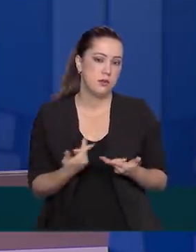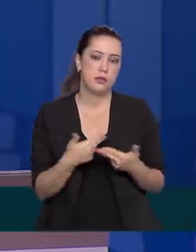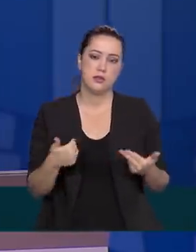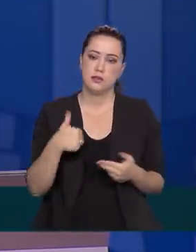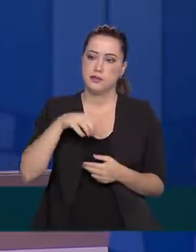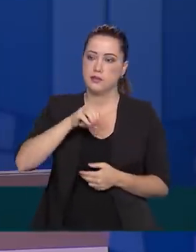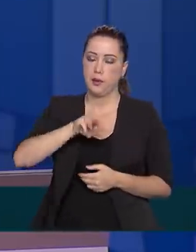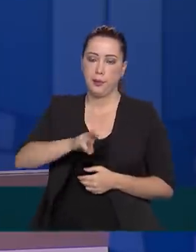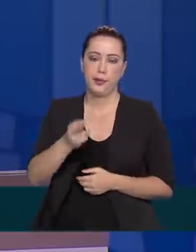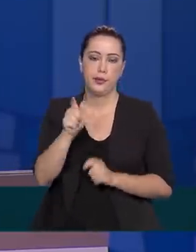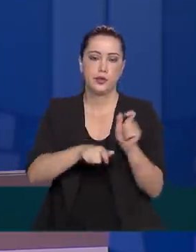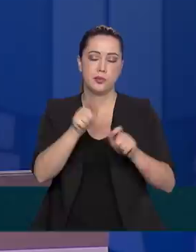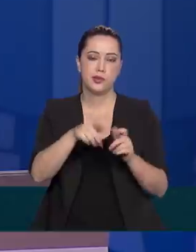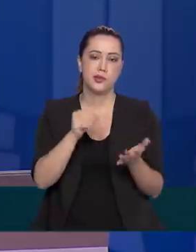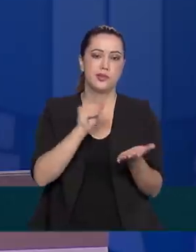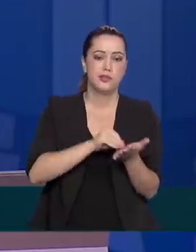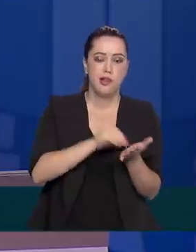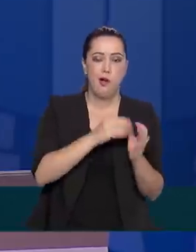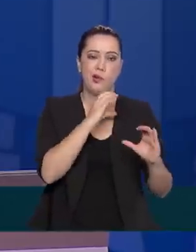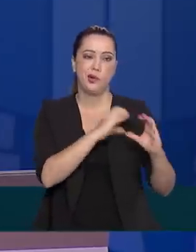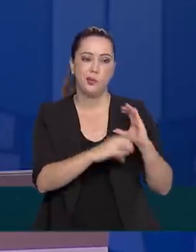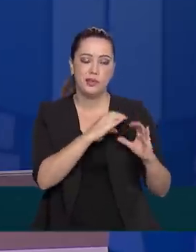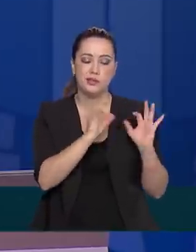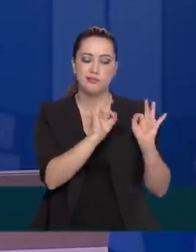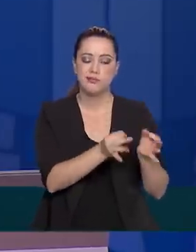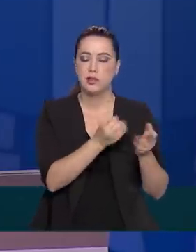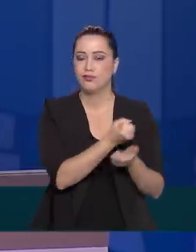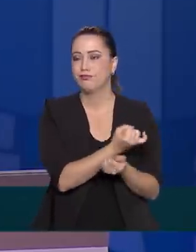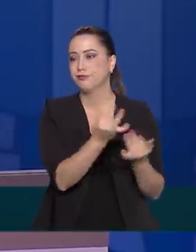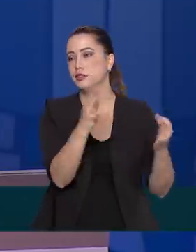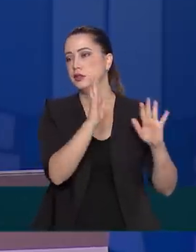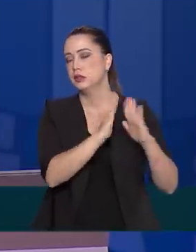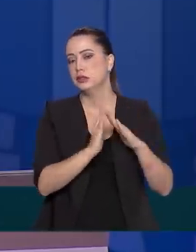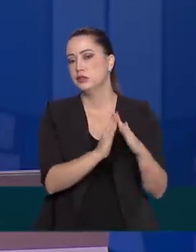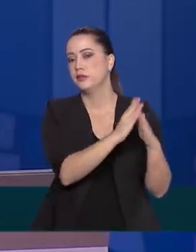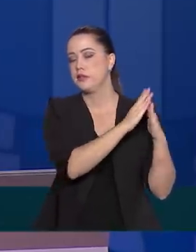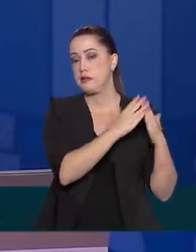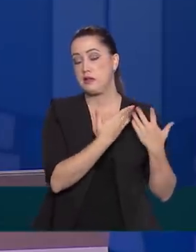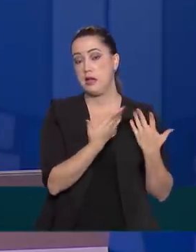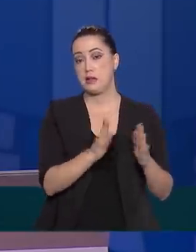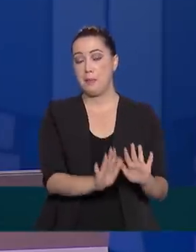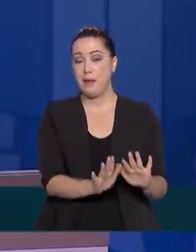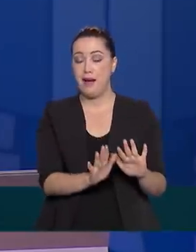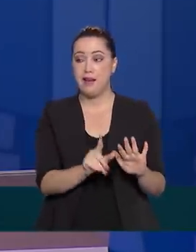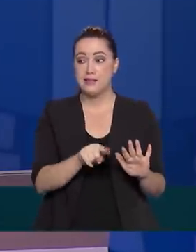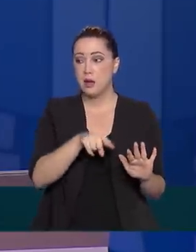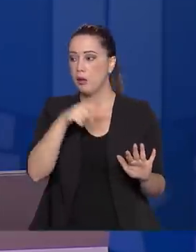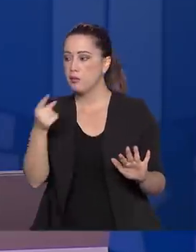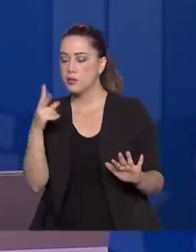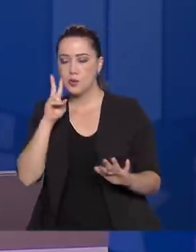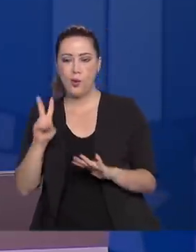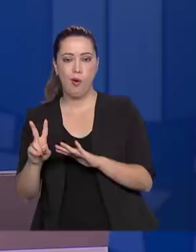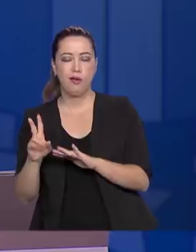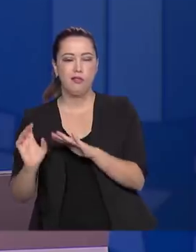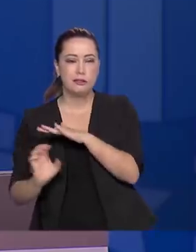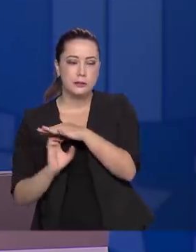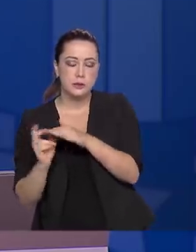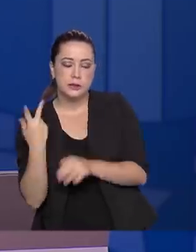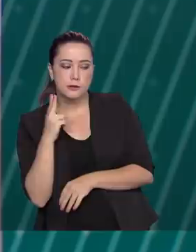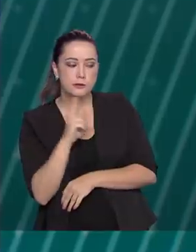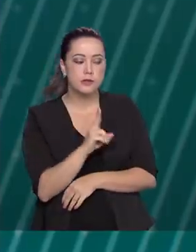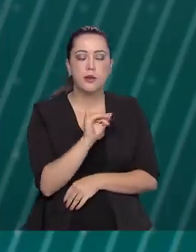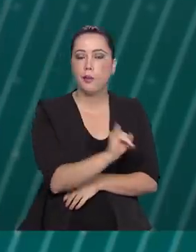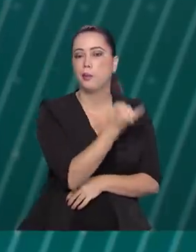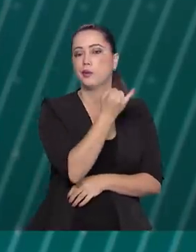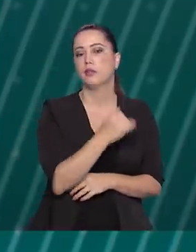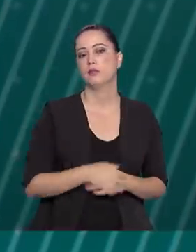porque falta infraestrutura de comunicação para muitas e muitas pessoas, por outro lado, para o investidor é uma oportunidade.